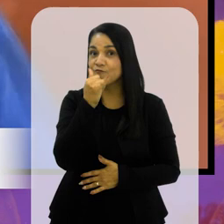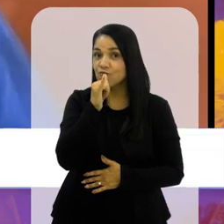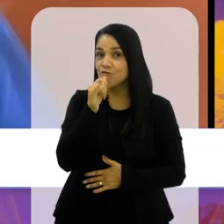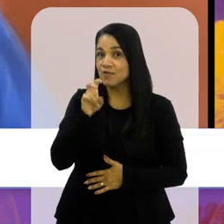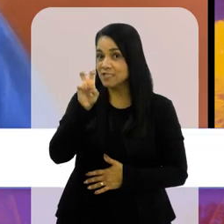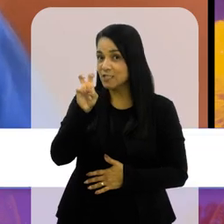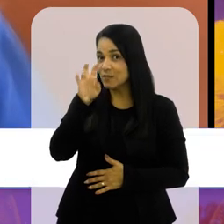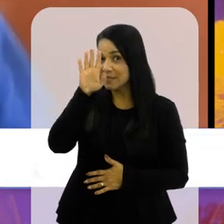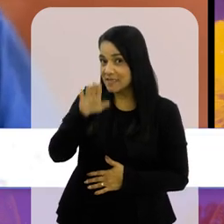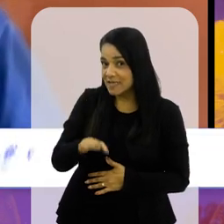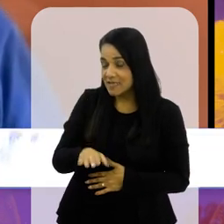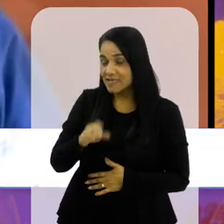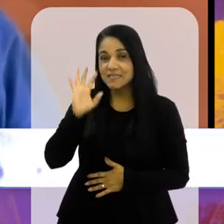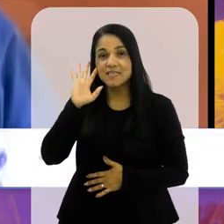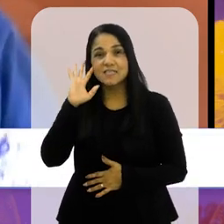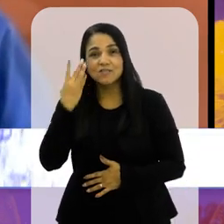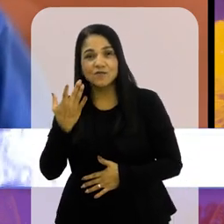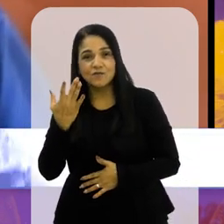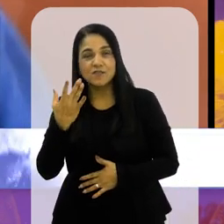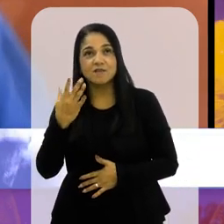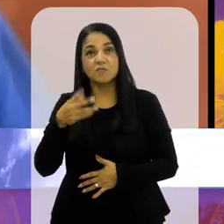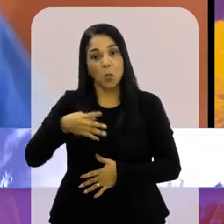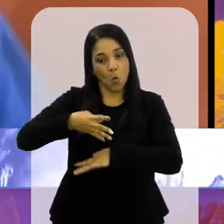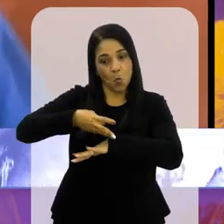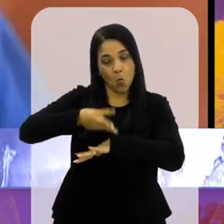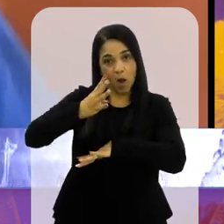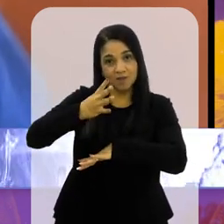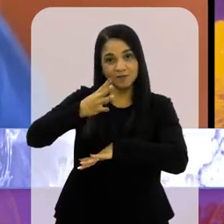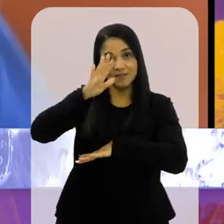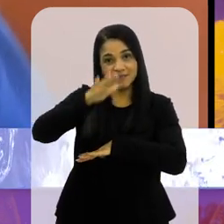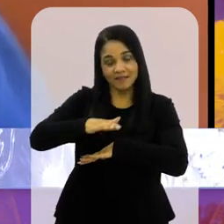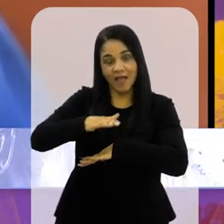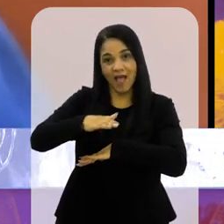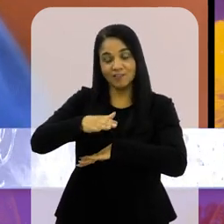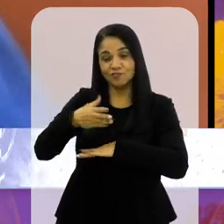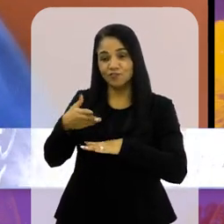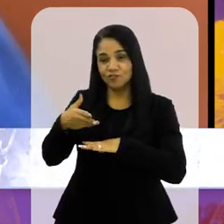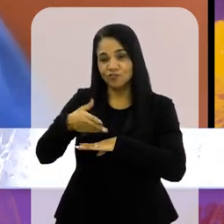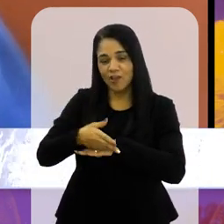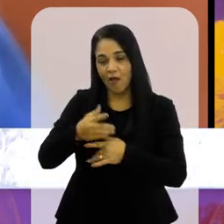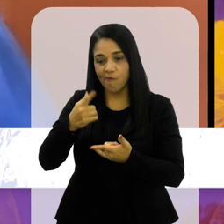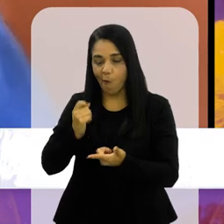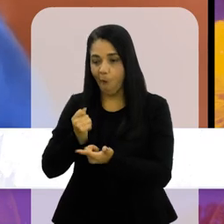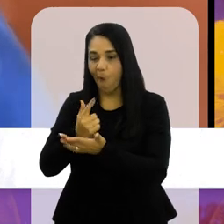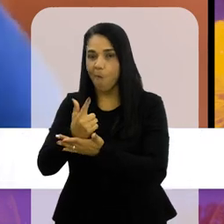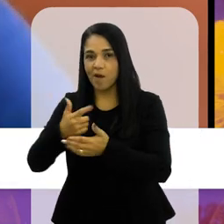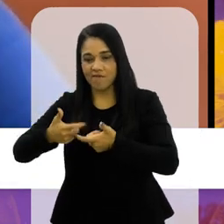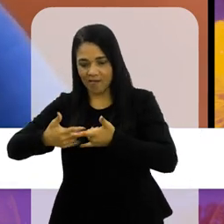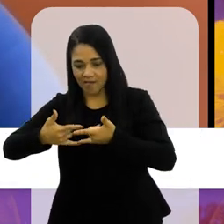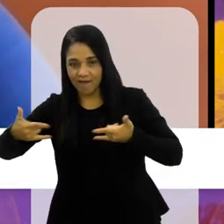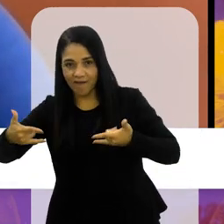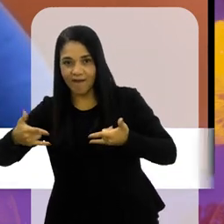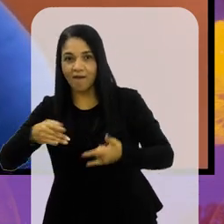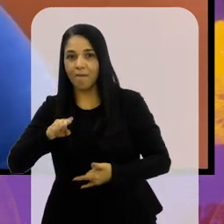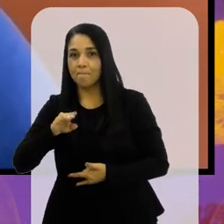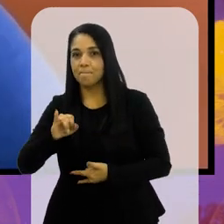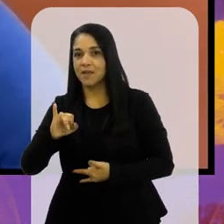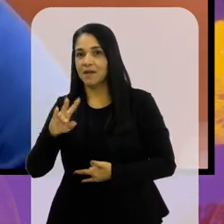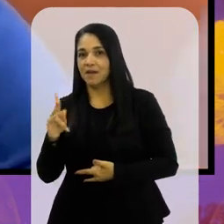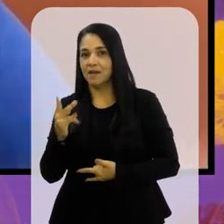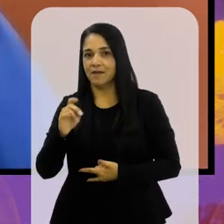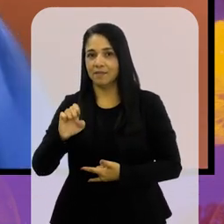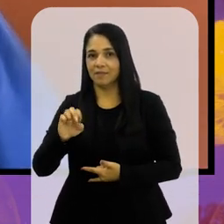das 5 da tarde do Maracanã, você resolvia às 4 da tarde para o Fla-Flu. Chegava na bilheteria,